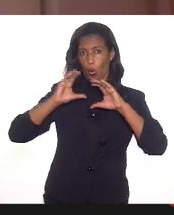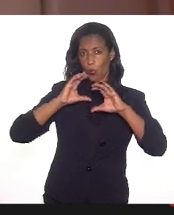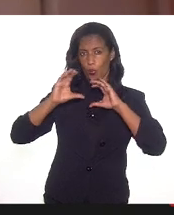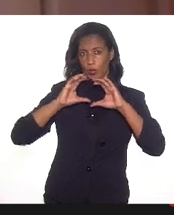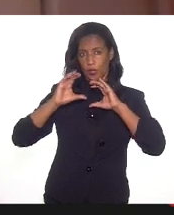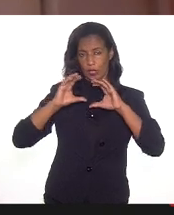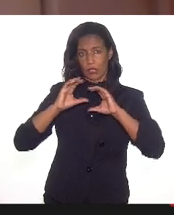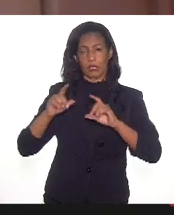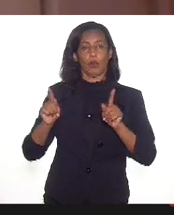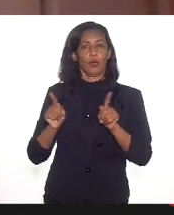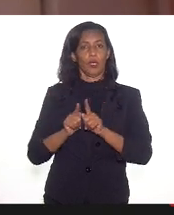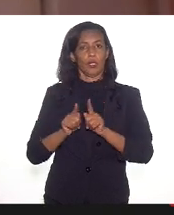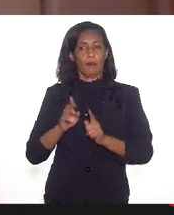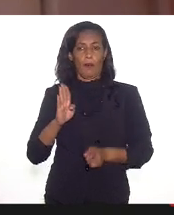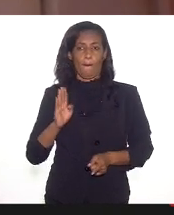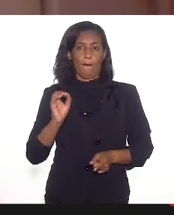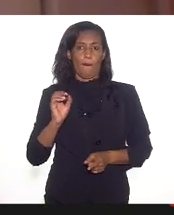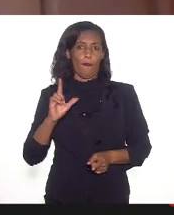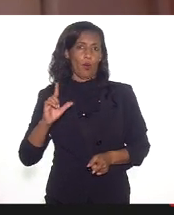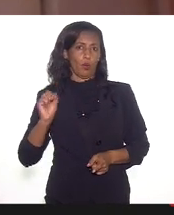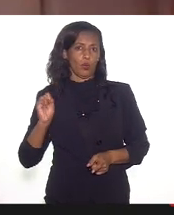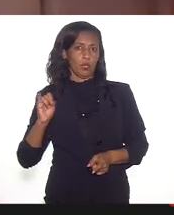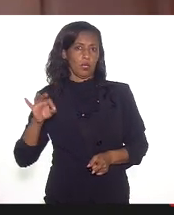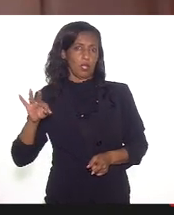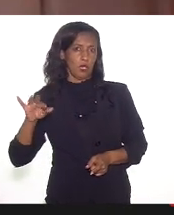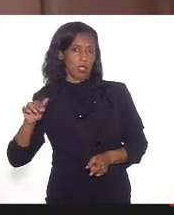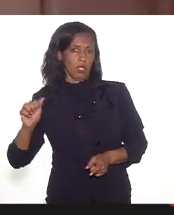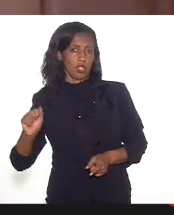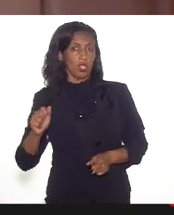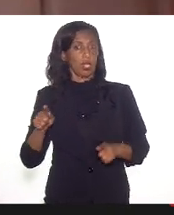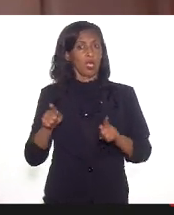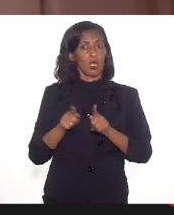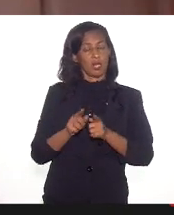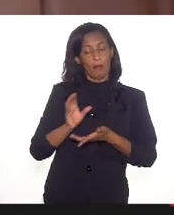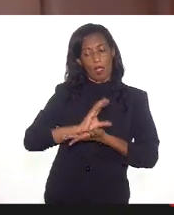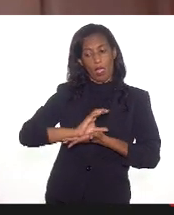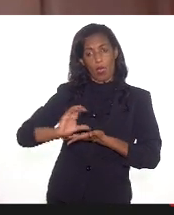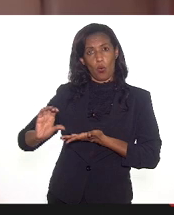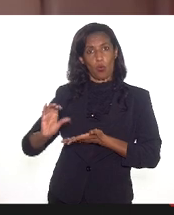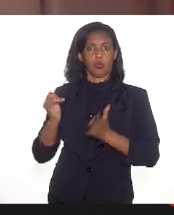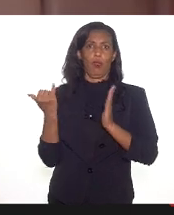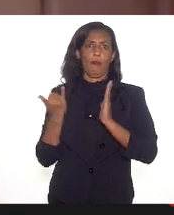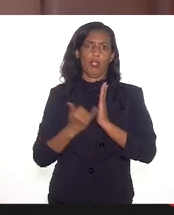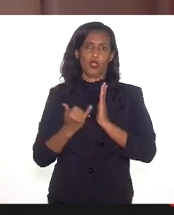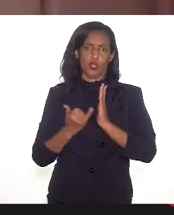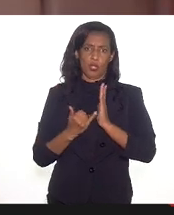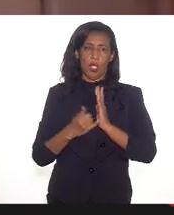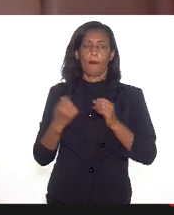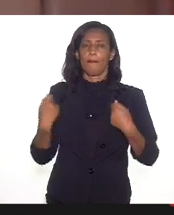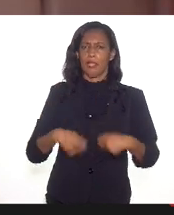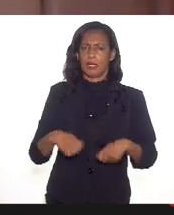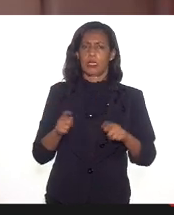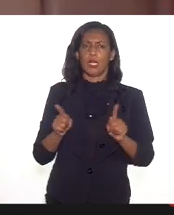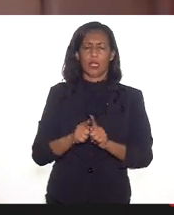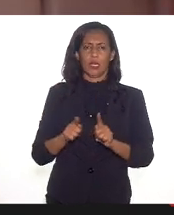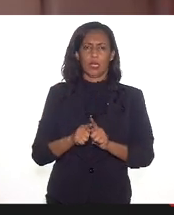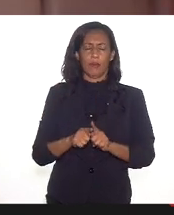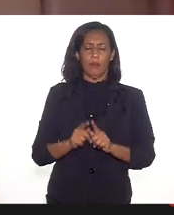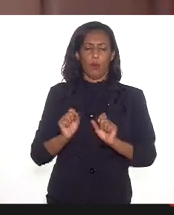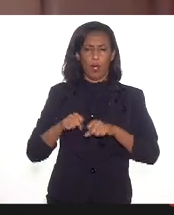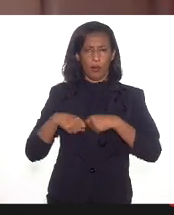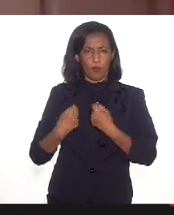doze das bolsistas, e da necessidade de destinação de recursos e editais, agora também reforçada pelo